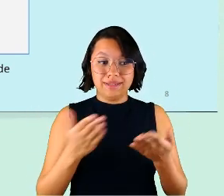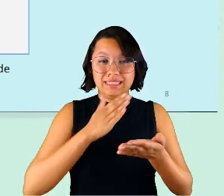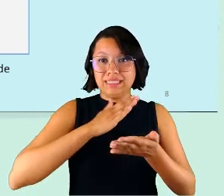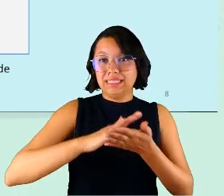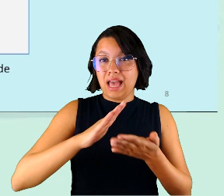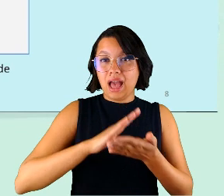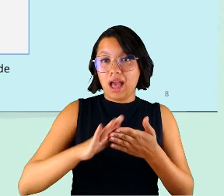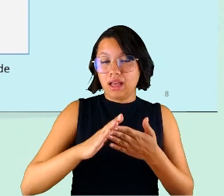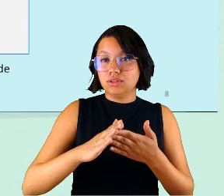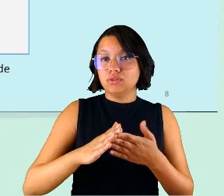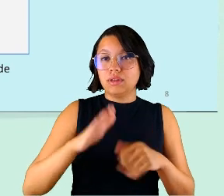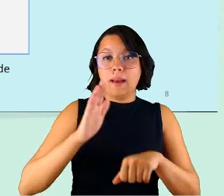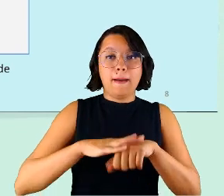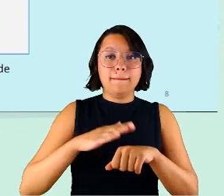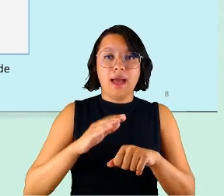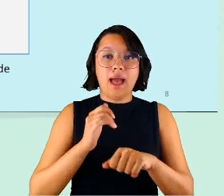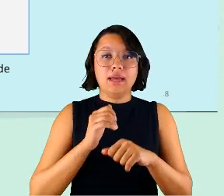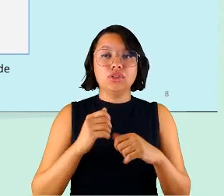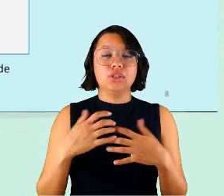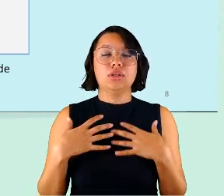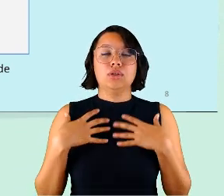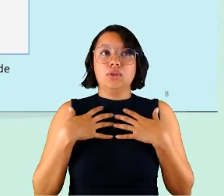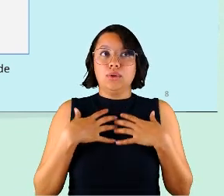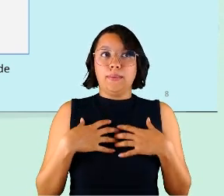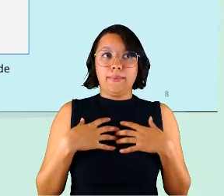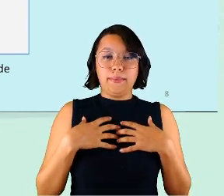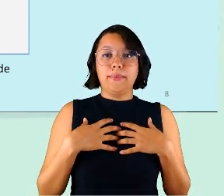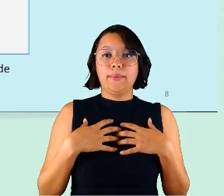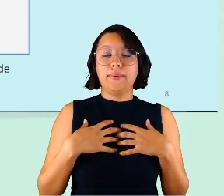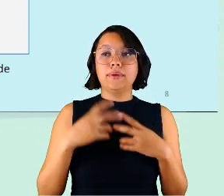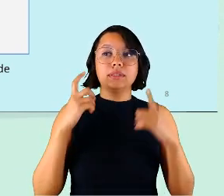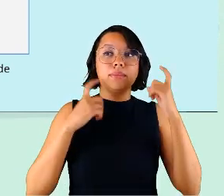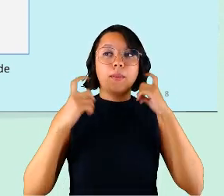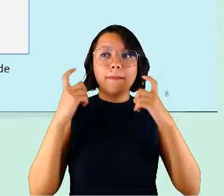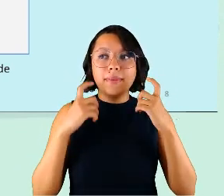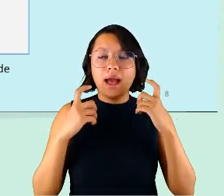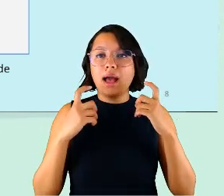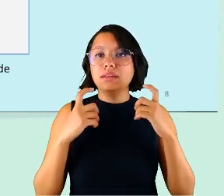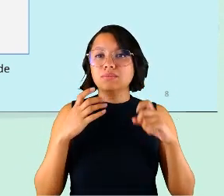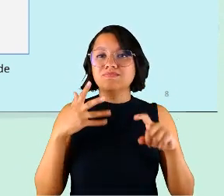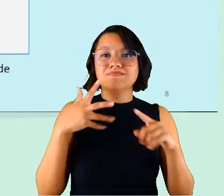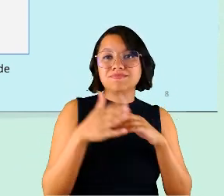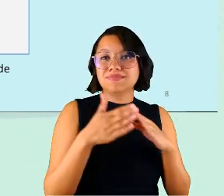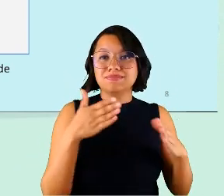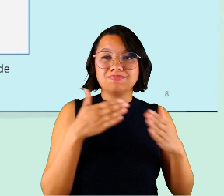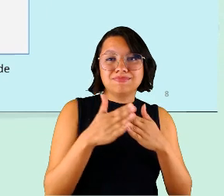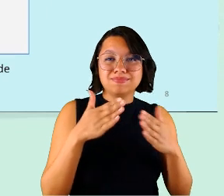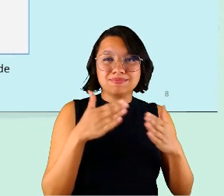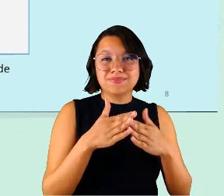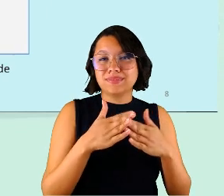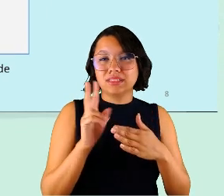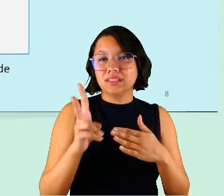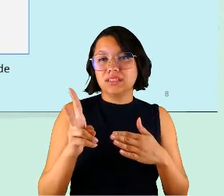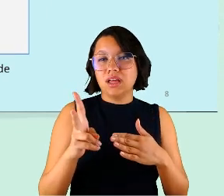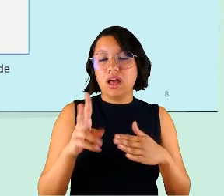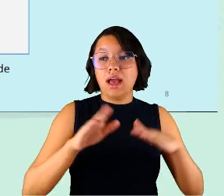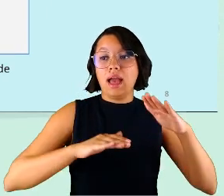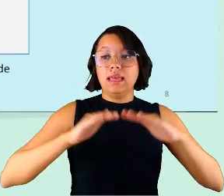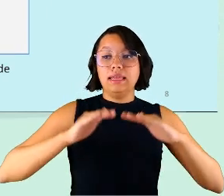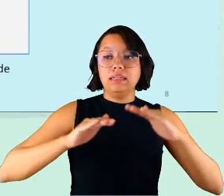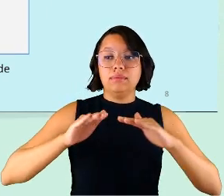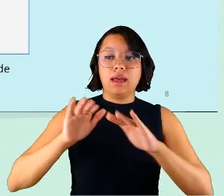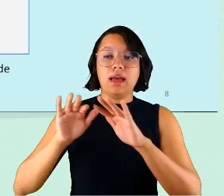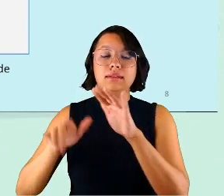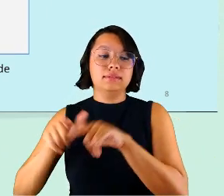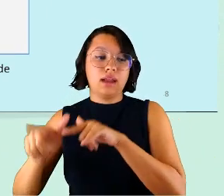gastos adicionais de energia se preocupassem com as interrupções frequentes tentassem equilibrar essas questões de trabalho e